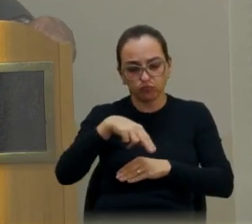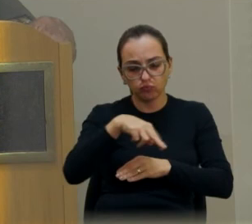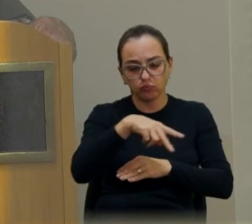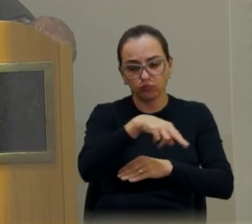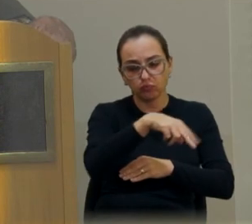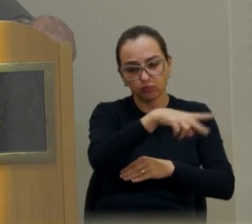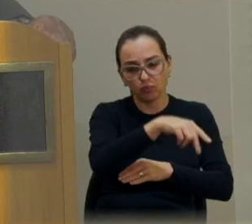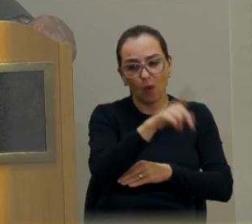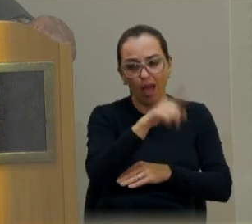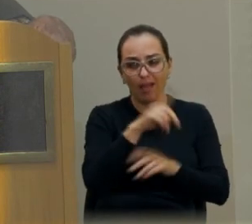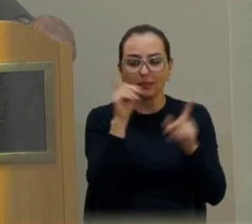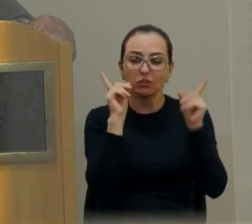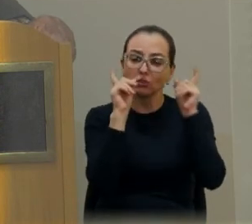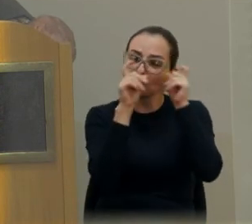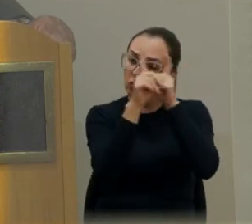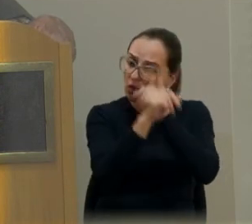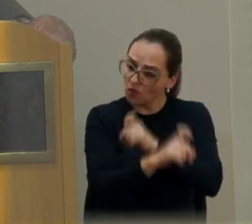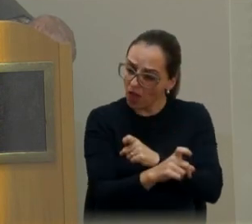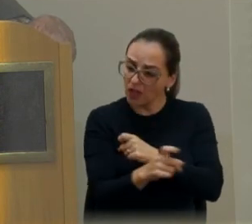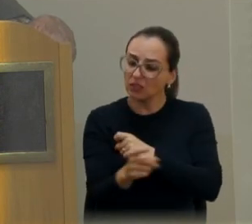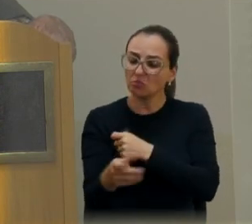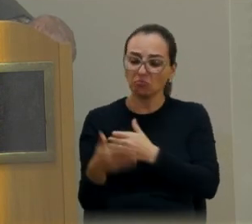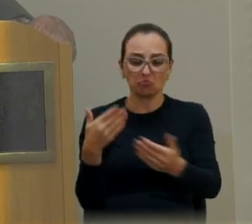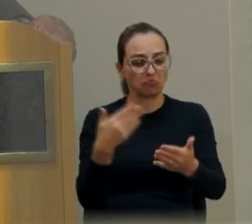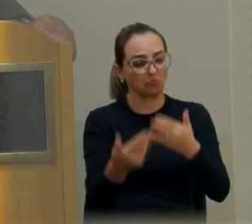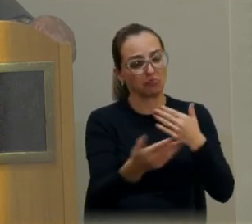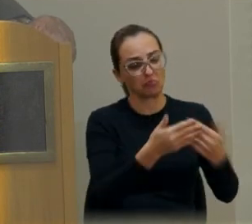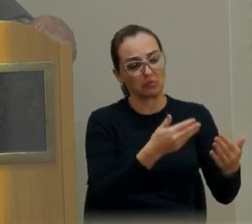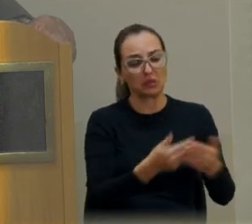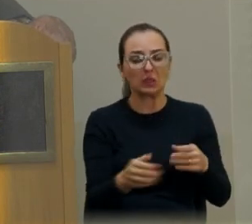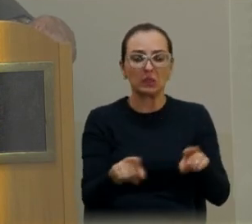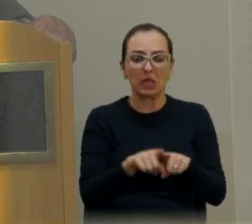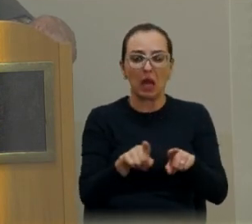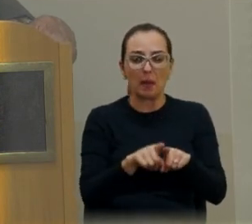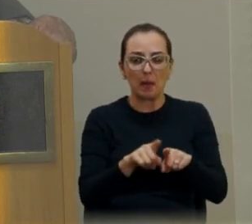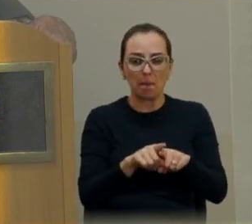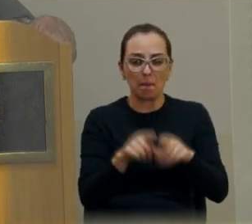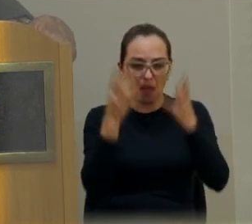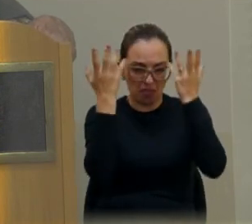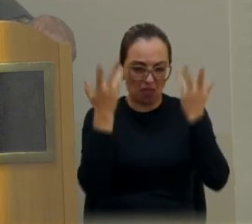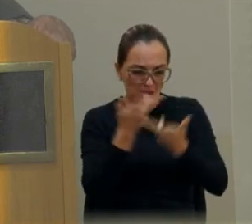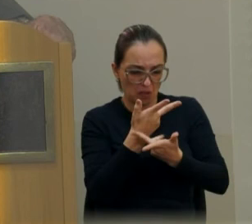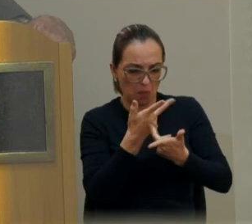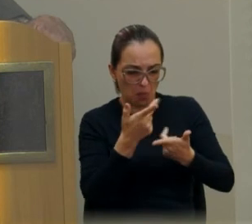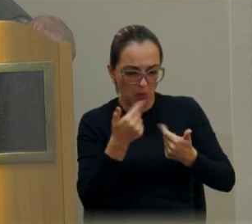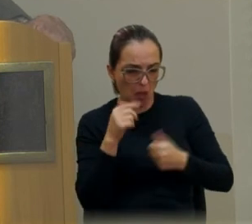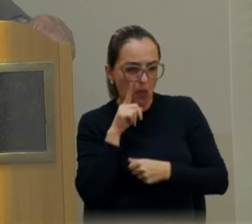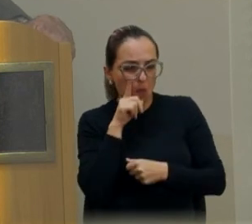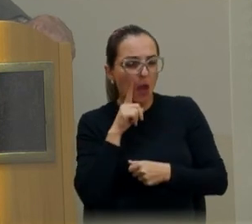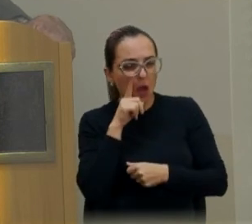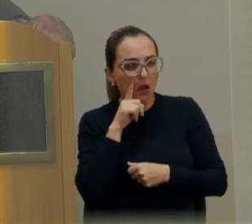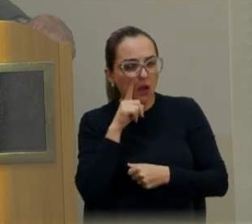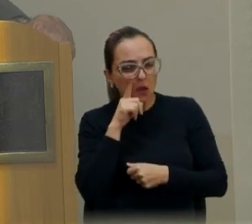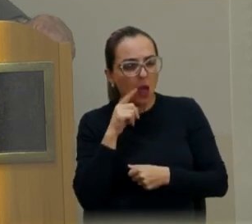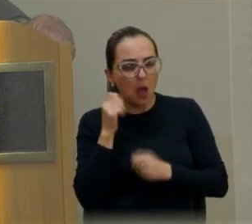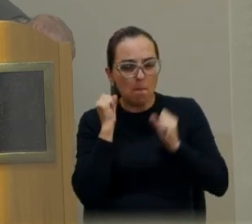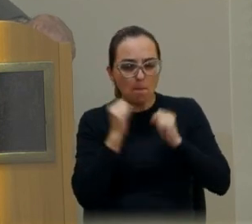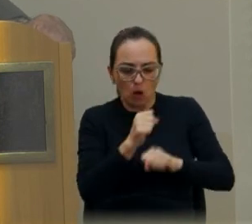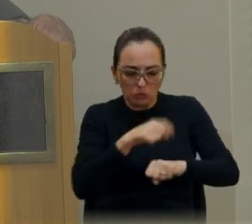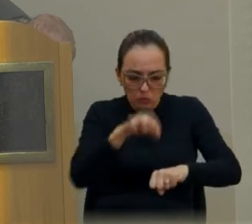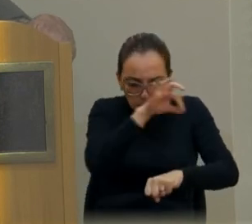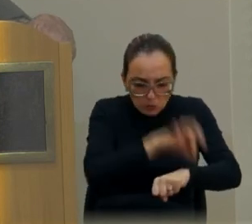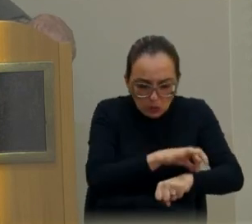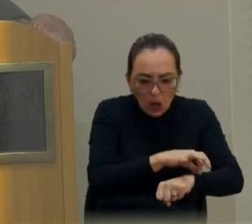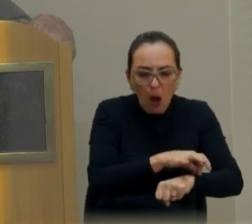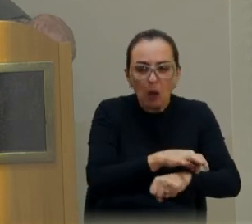Qualquer pessoa, ou mesmo animais pissonhento, pode picar um idoso de 80, 90 anos.